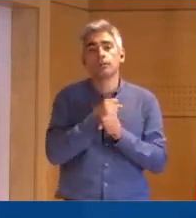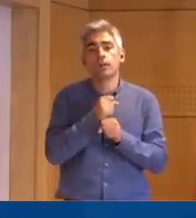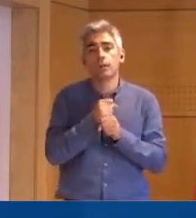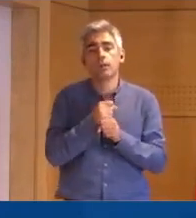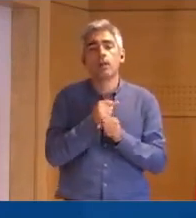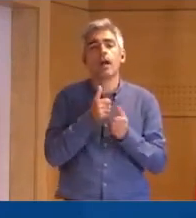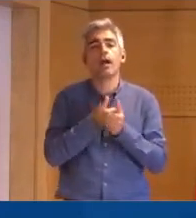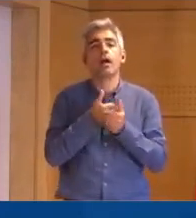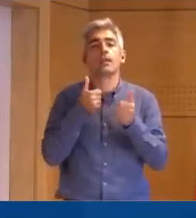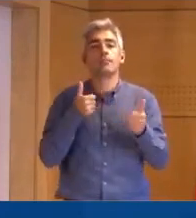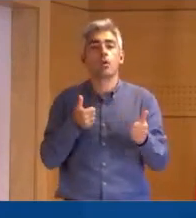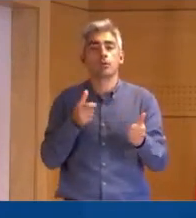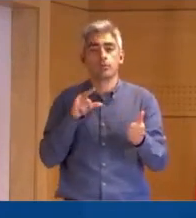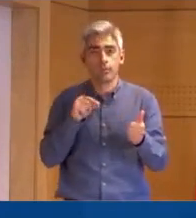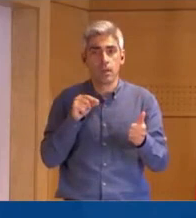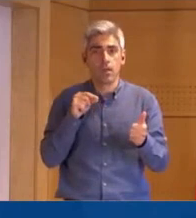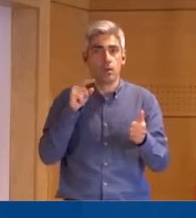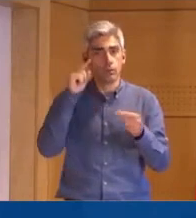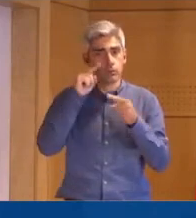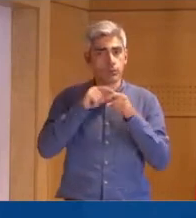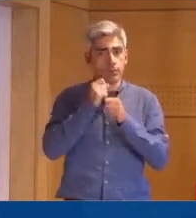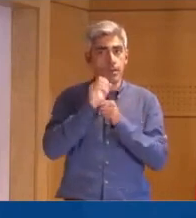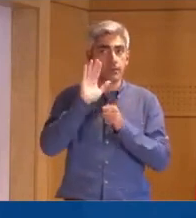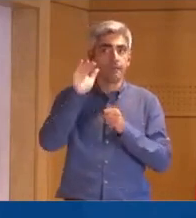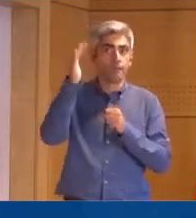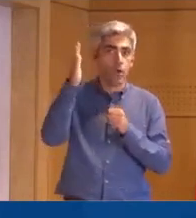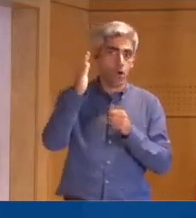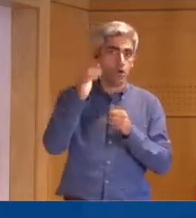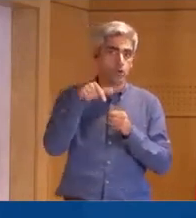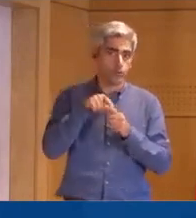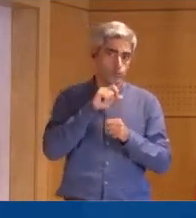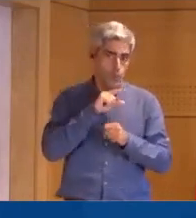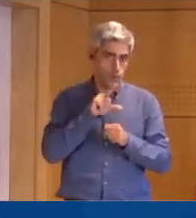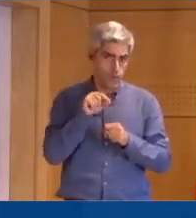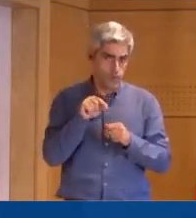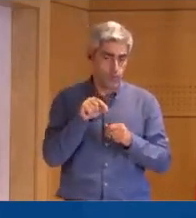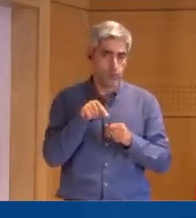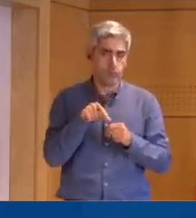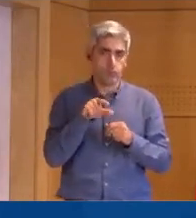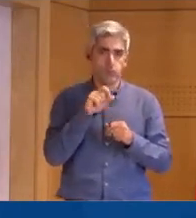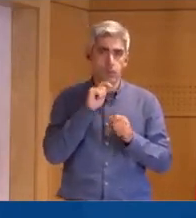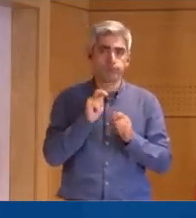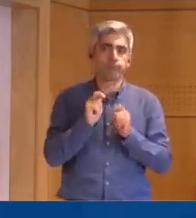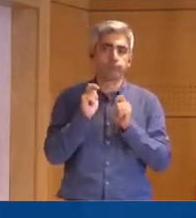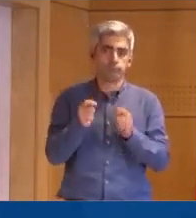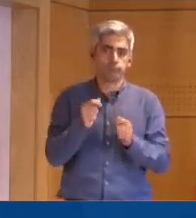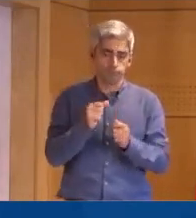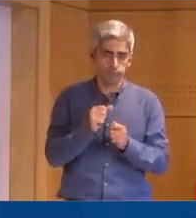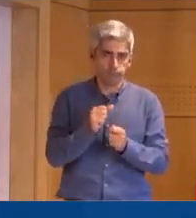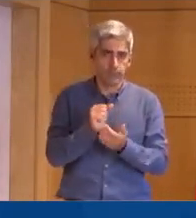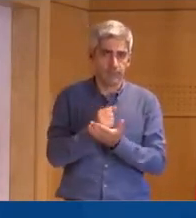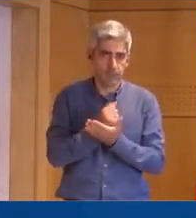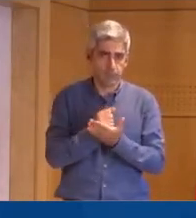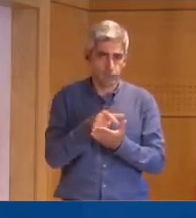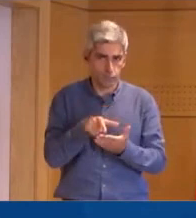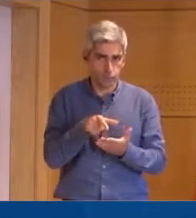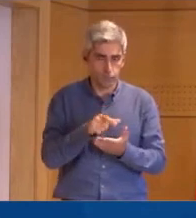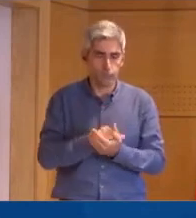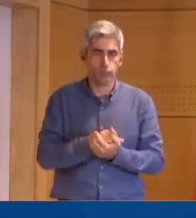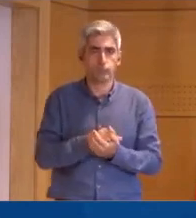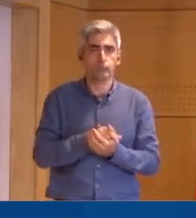remotamente para fora do território nacional. Isto é, passa a ser atribuído um visto